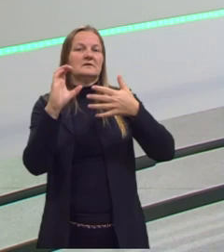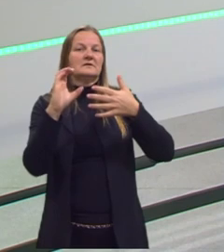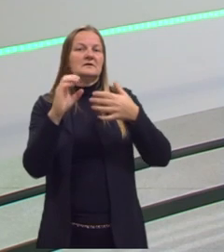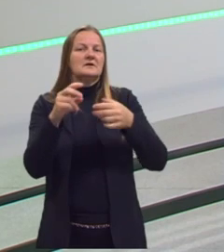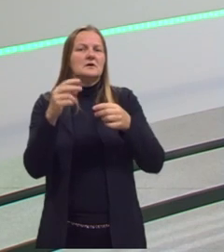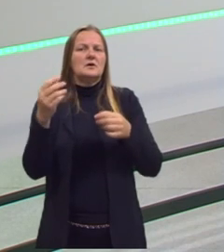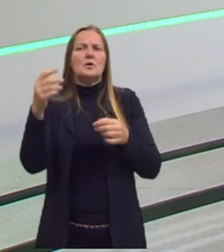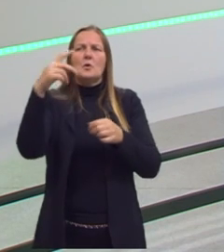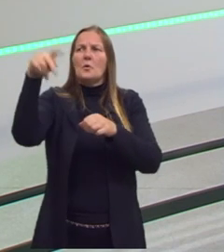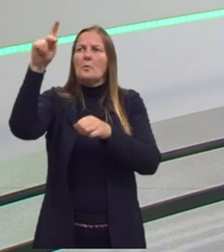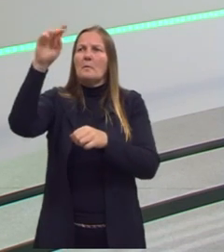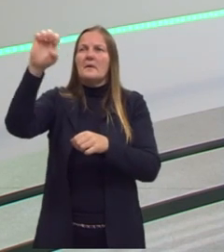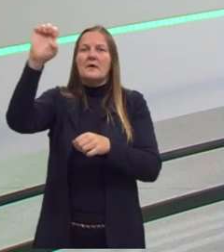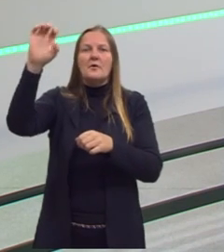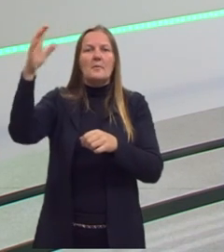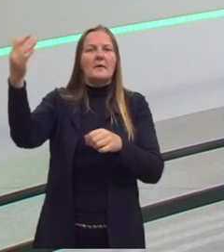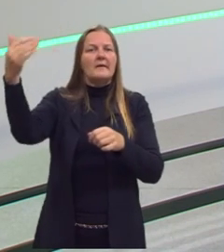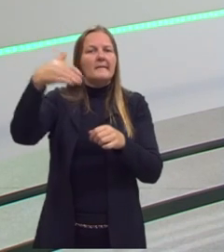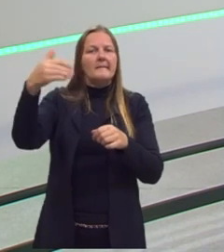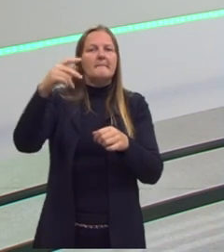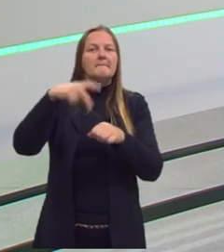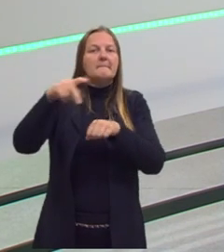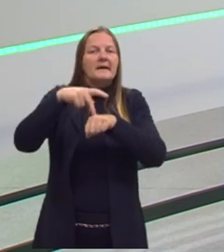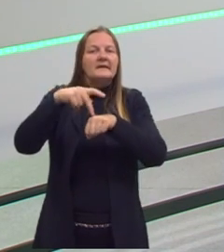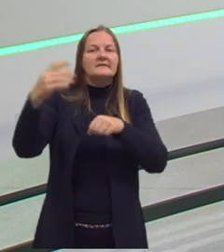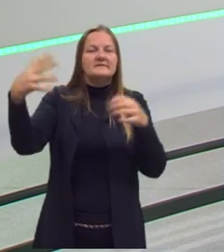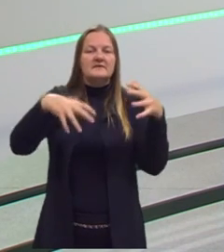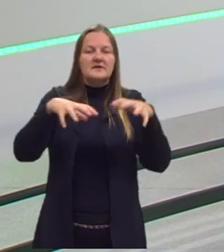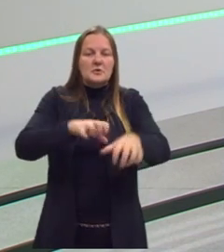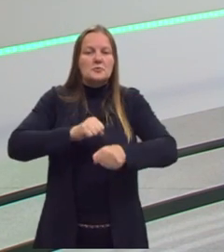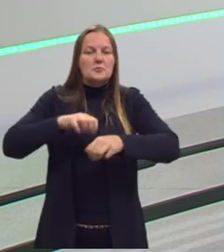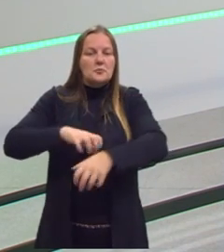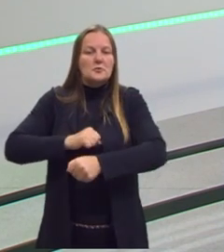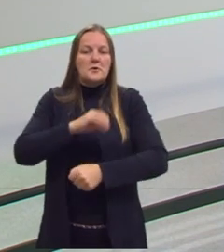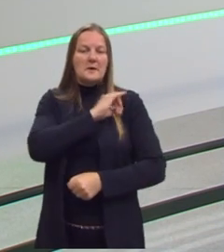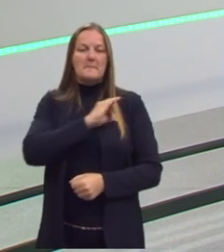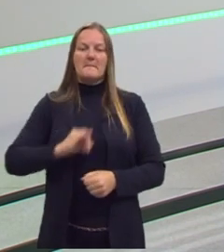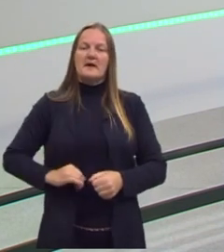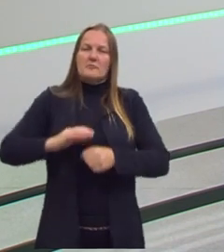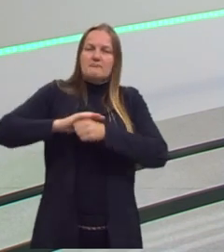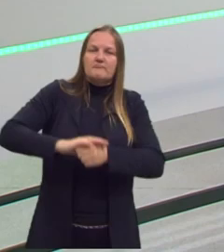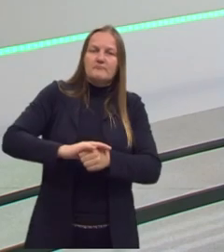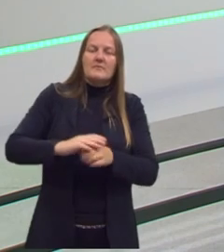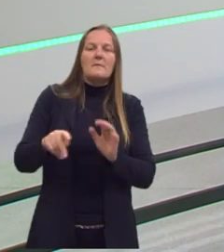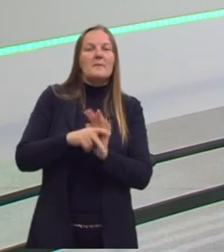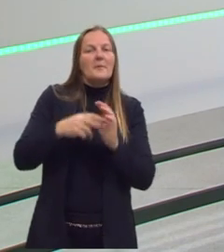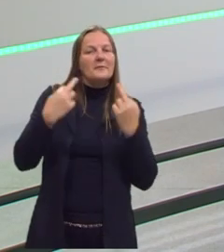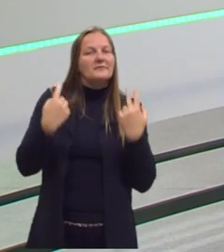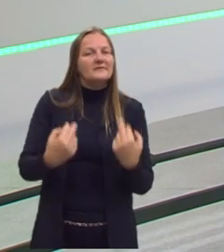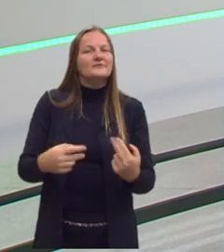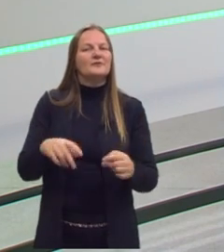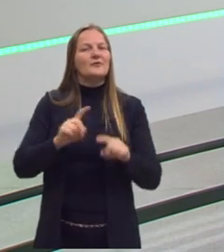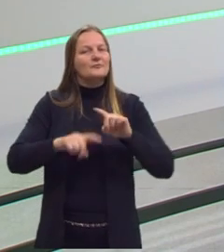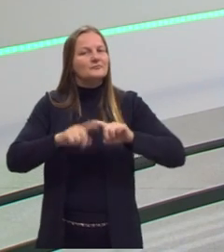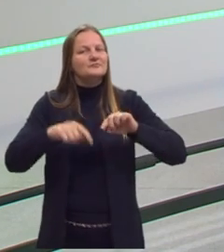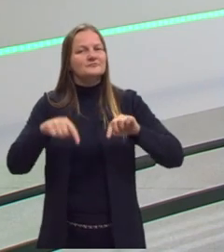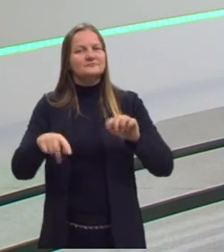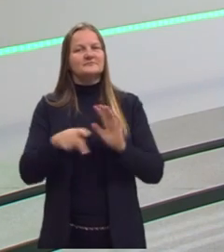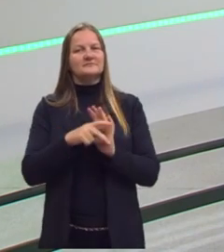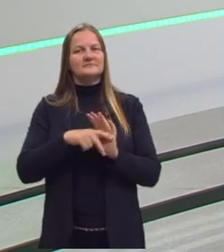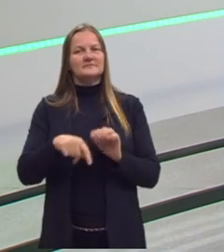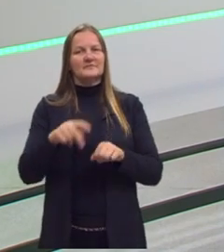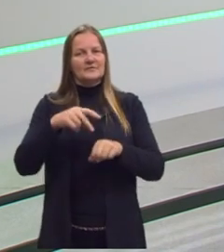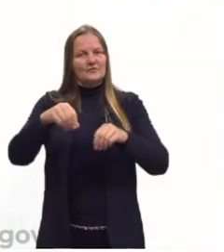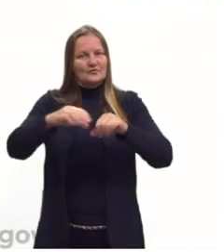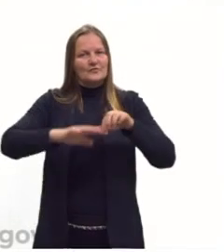eles vêm aqui, nos colonizam e se apropriam de uma forma imperialista das nossas riquezas naturais, dos recursos que estão no